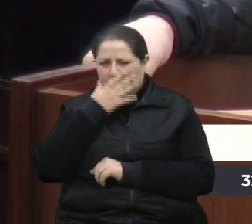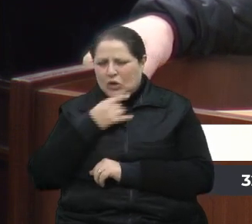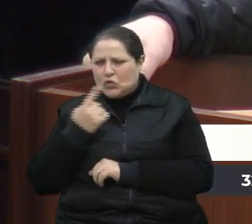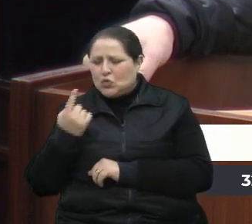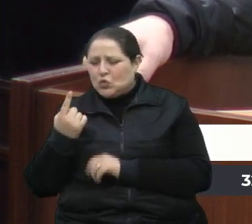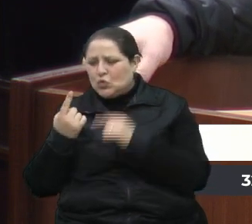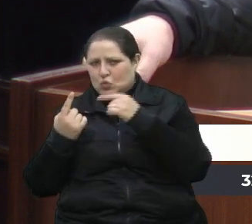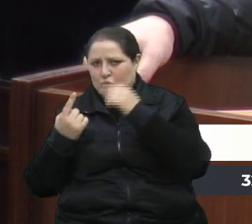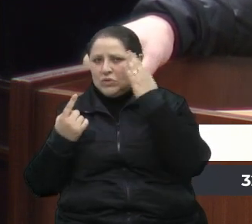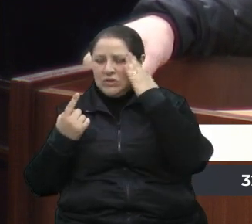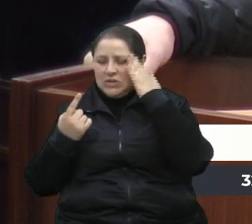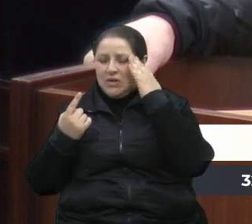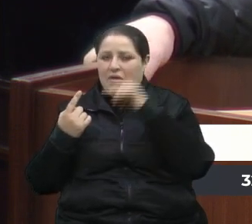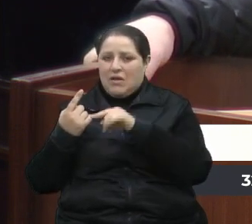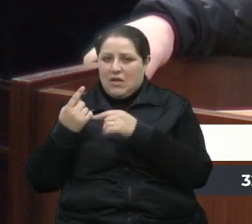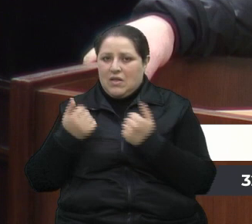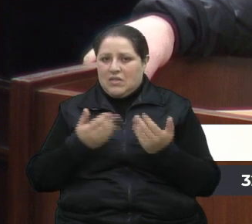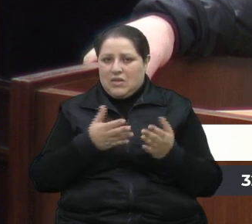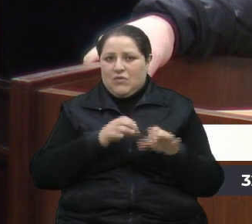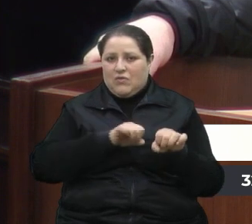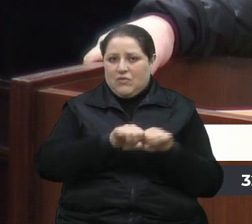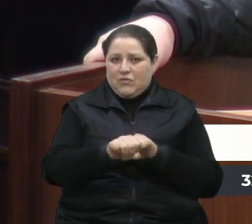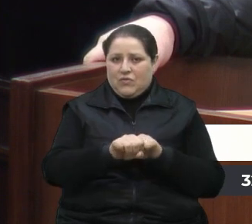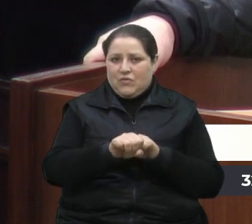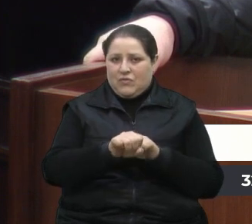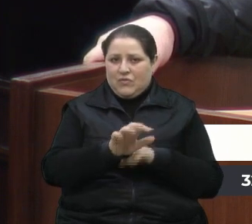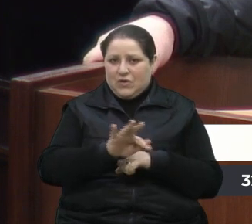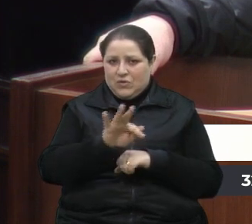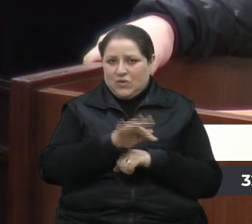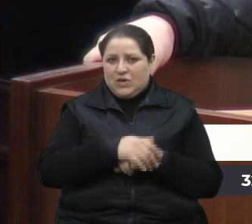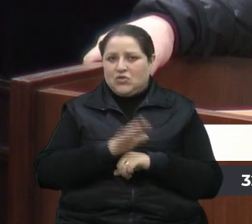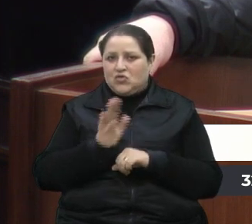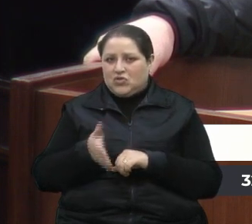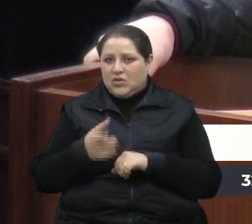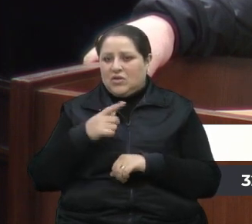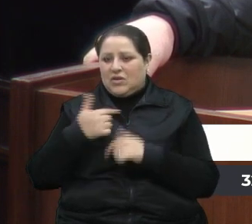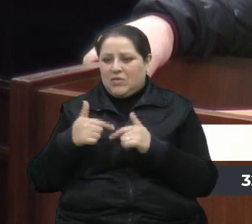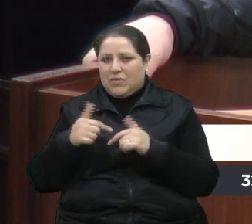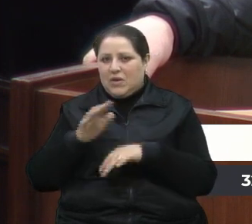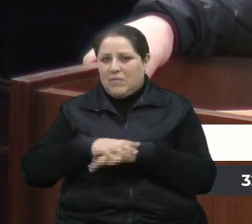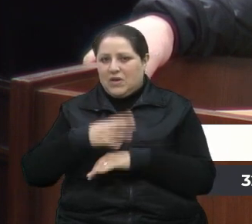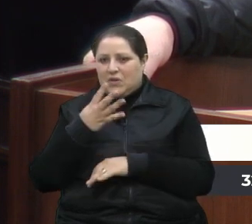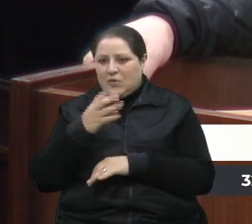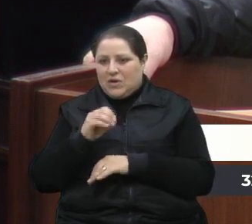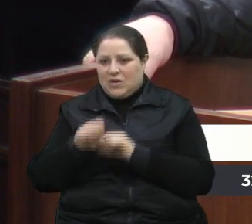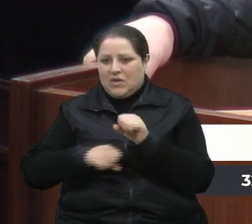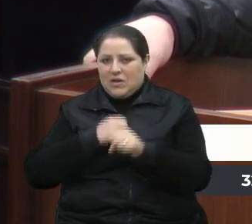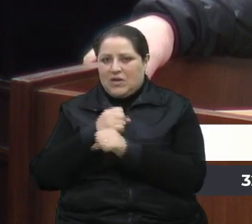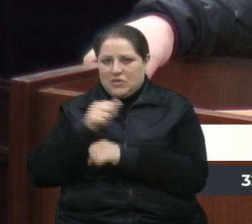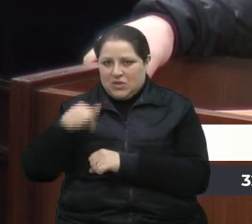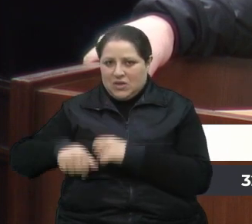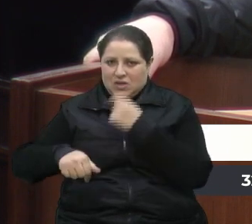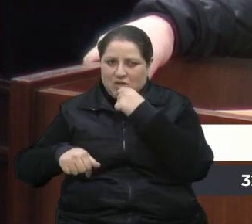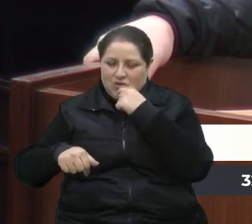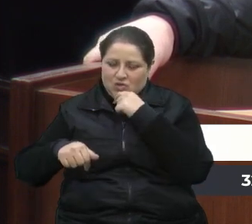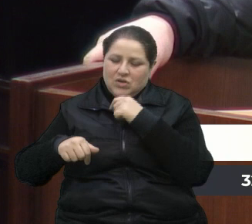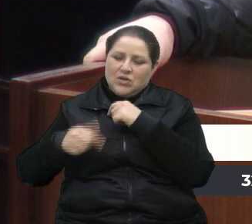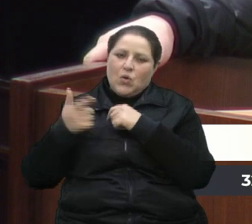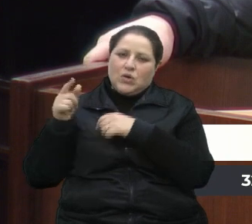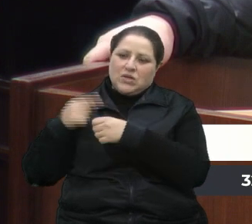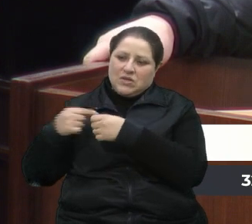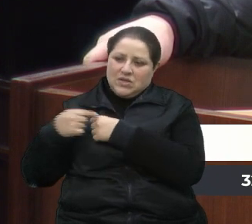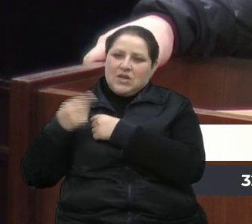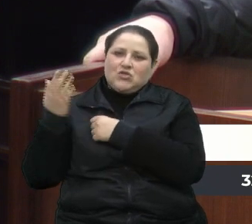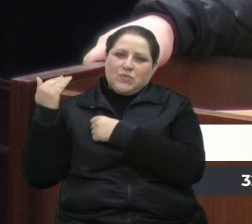só fazendo artesanato. Ela tem mais de 40 anos de artesanato só caxiense, fora de onde ela veio, que ela já fazia artesanato. Então, tem